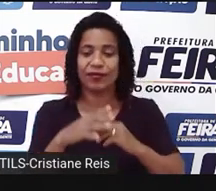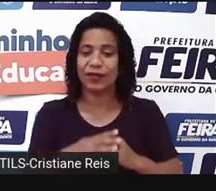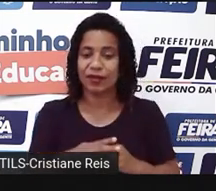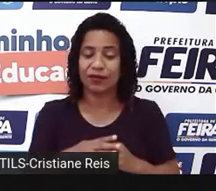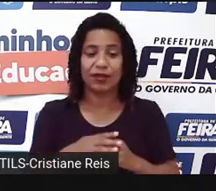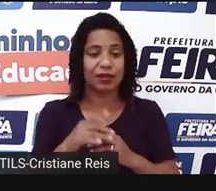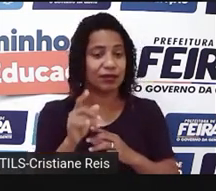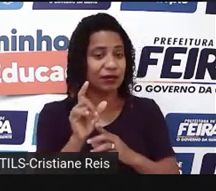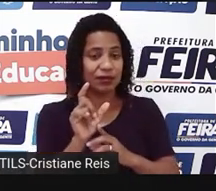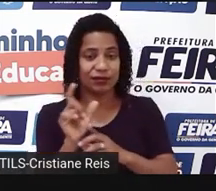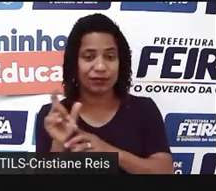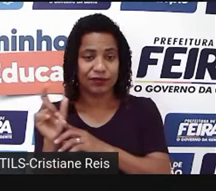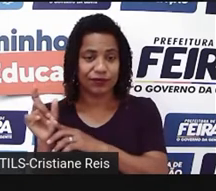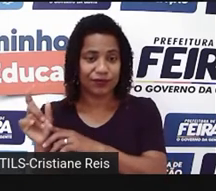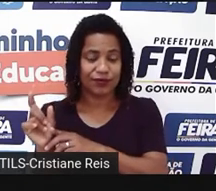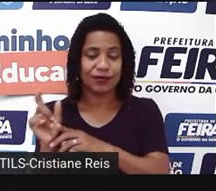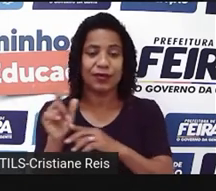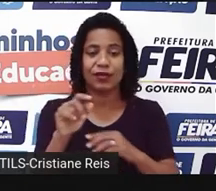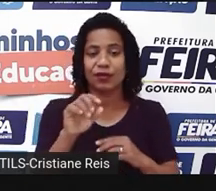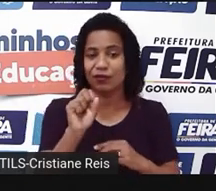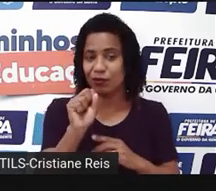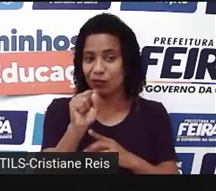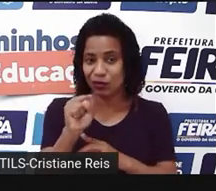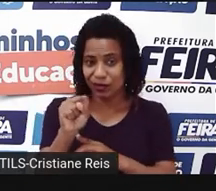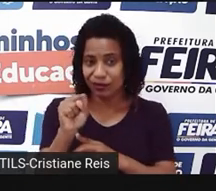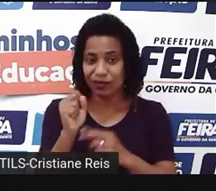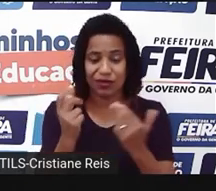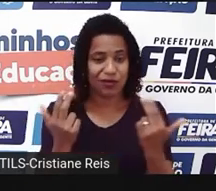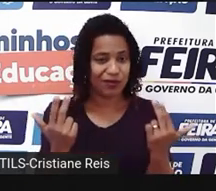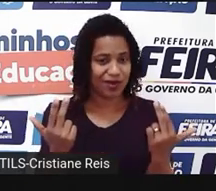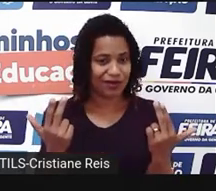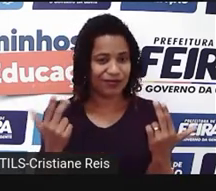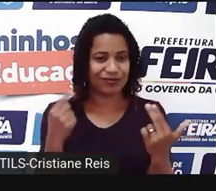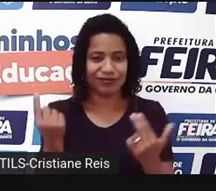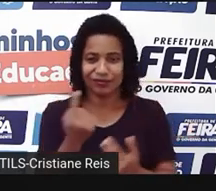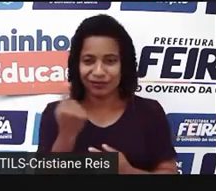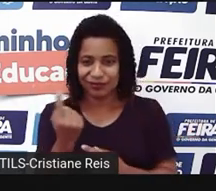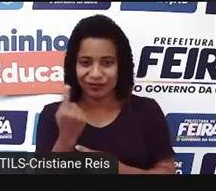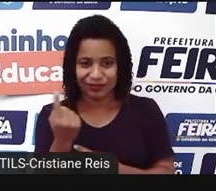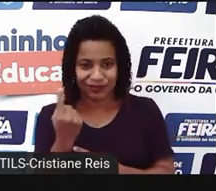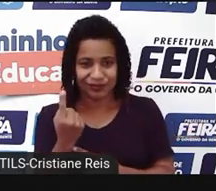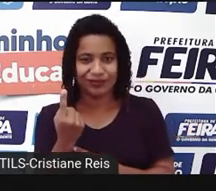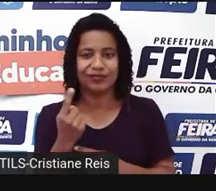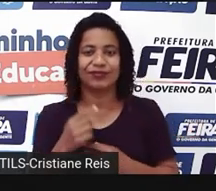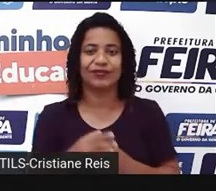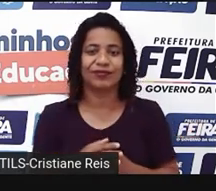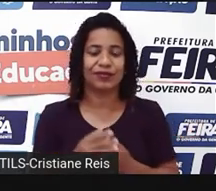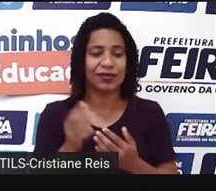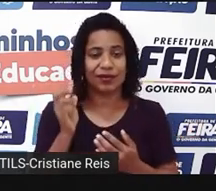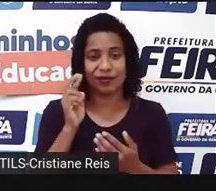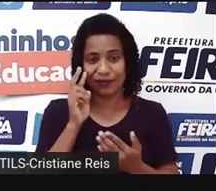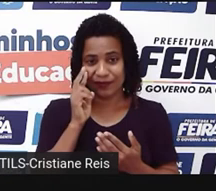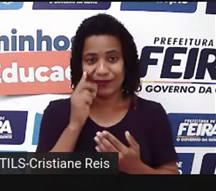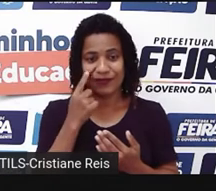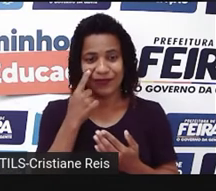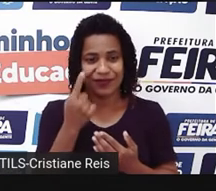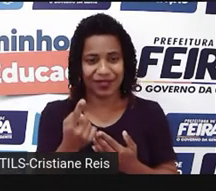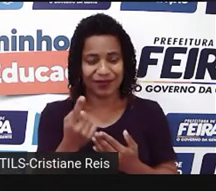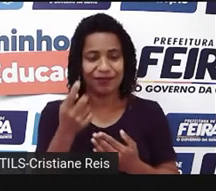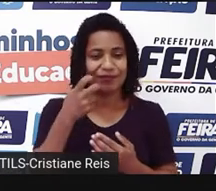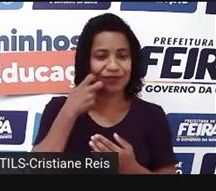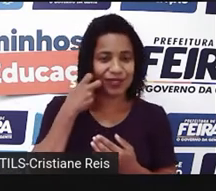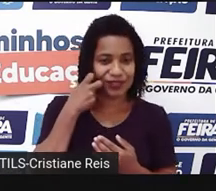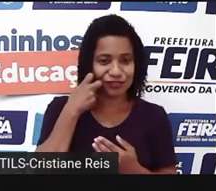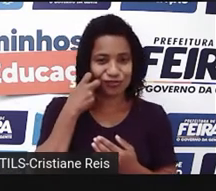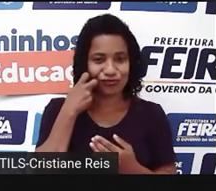palavrinhas que o plural é igual ao singular. Dear, que é o cervo, sheep, ovelha, fish, peixe e